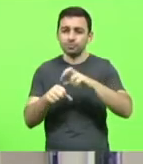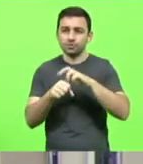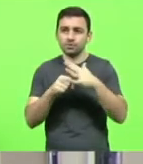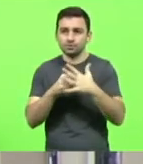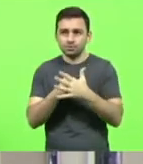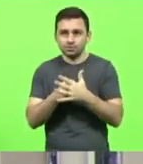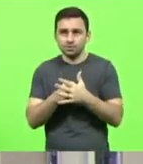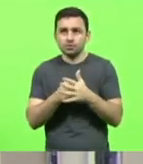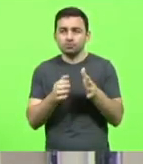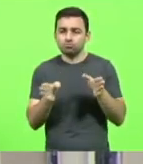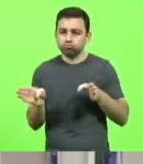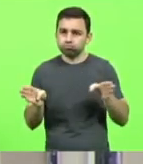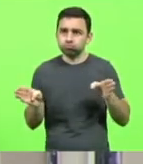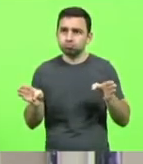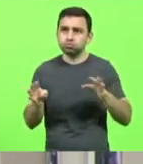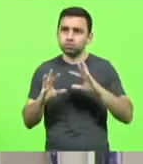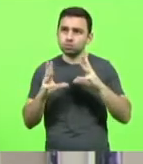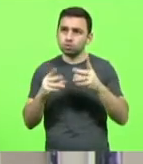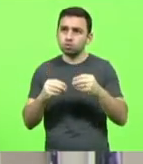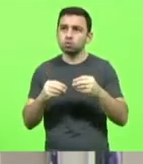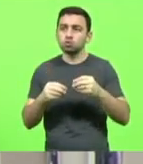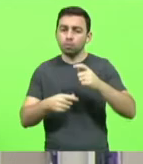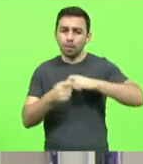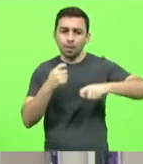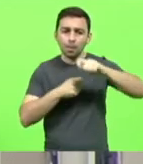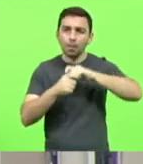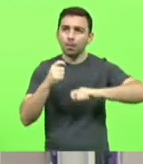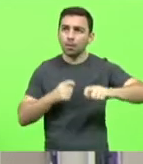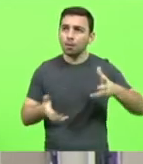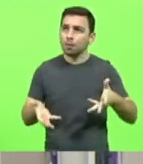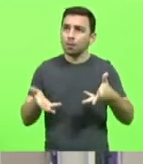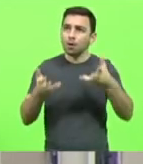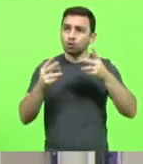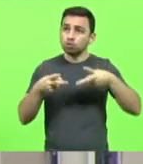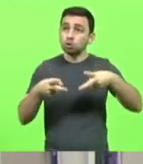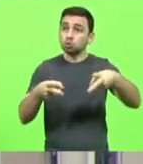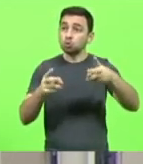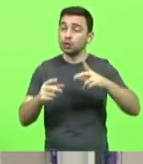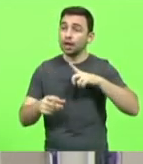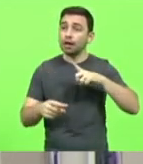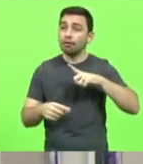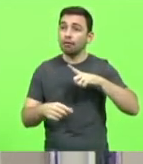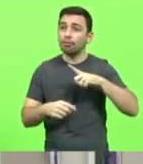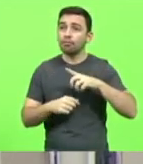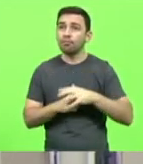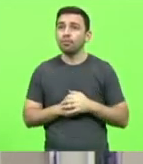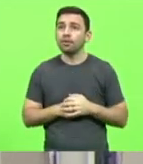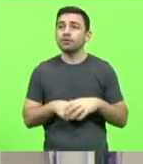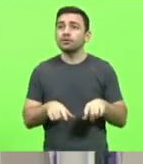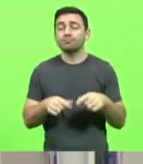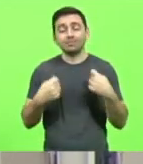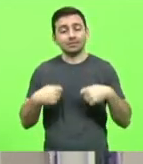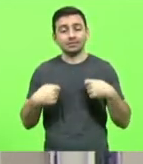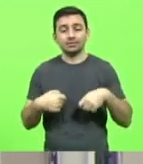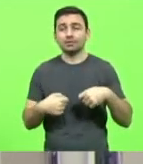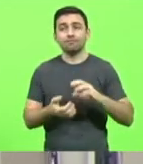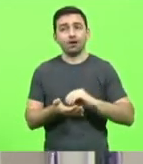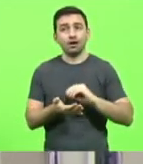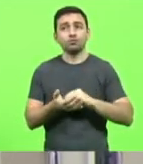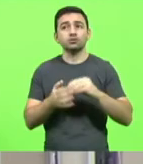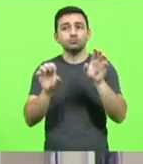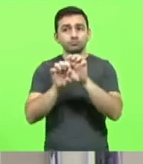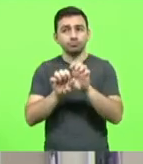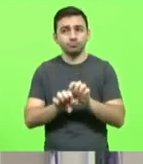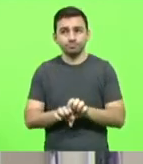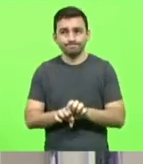dos nossos setores econômicos aquecidos, trabalhando, e nós precisamos da infraestrutura, ameaça o nosso